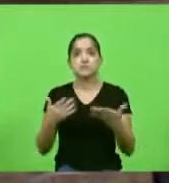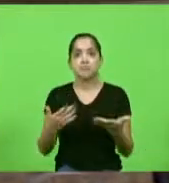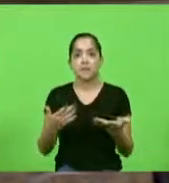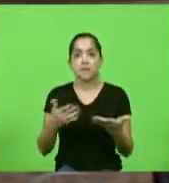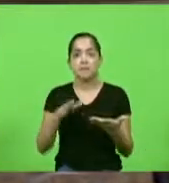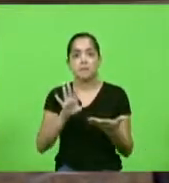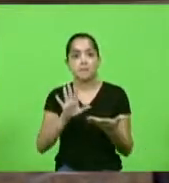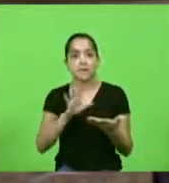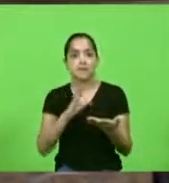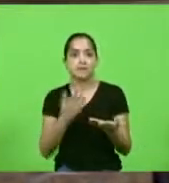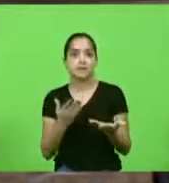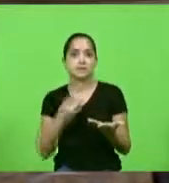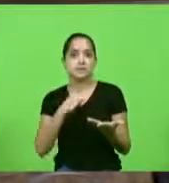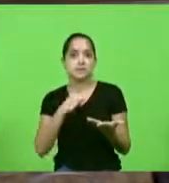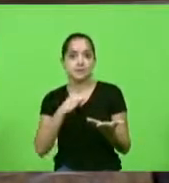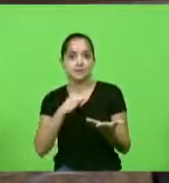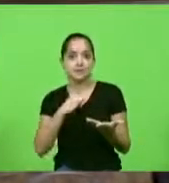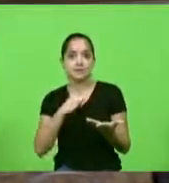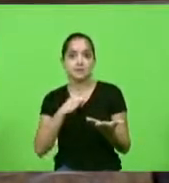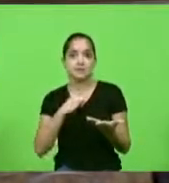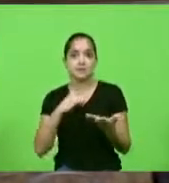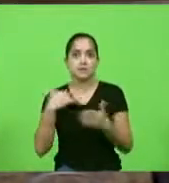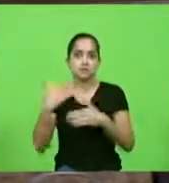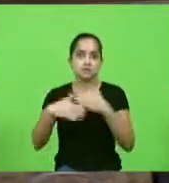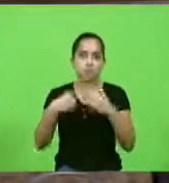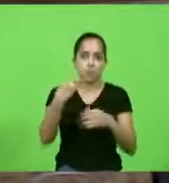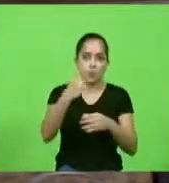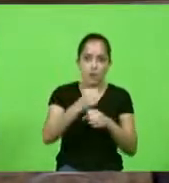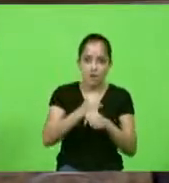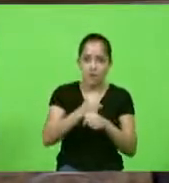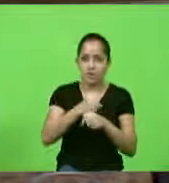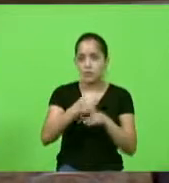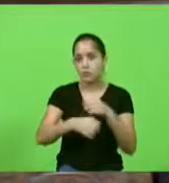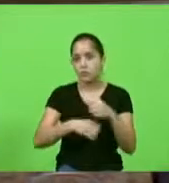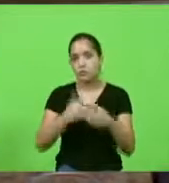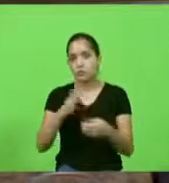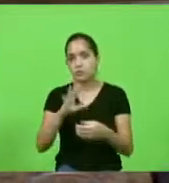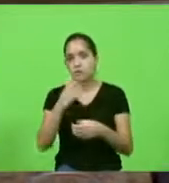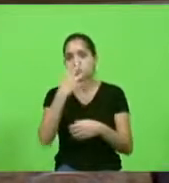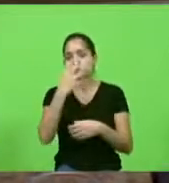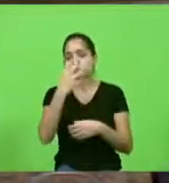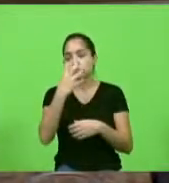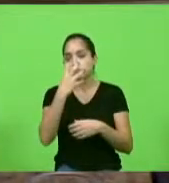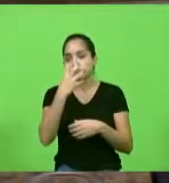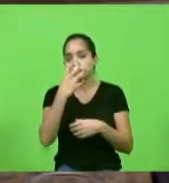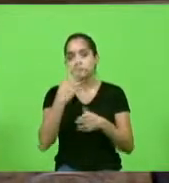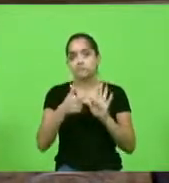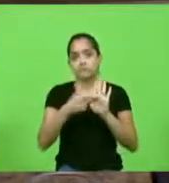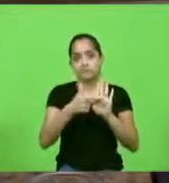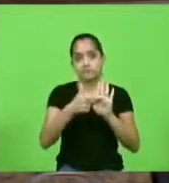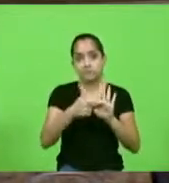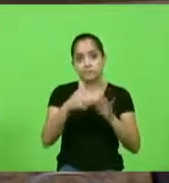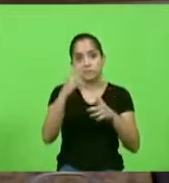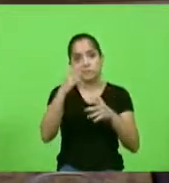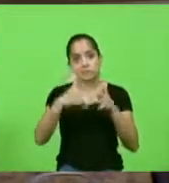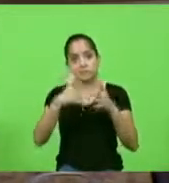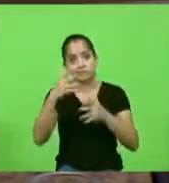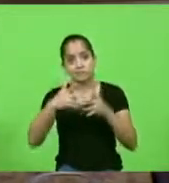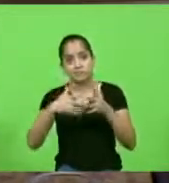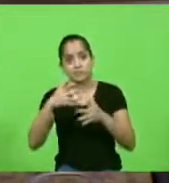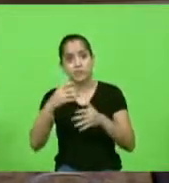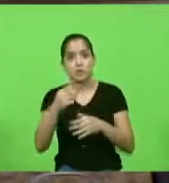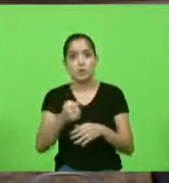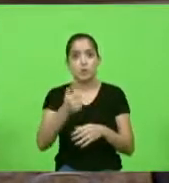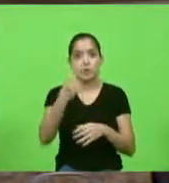vivemos nos últimos um ano quase que a crise dos respiradores veio à tona e nós estamos há quase um ano em uma